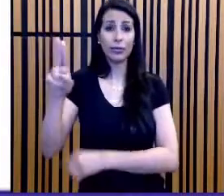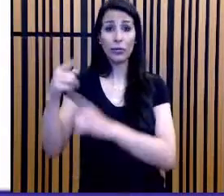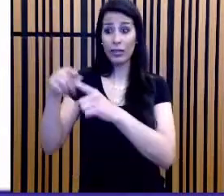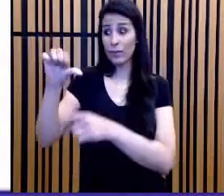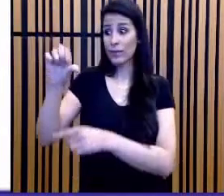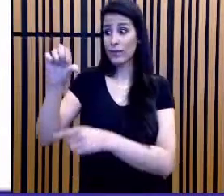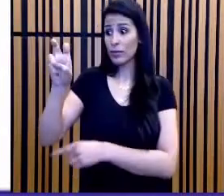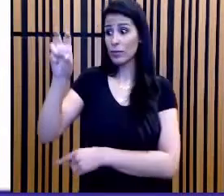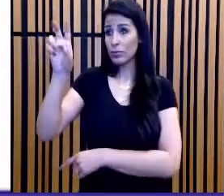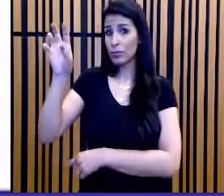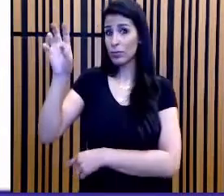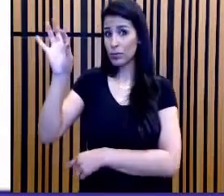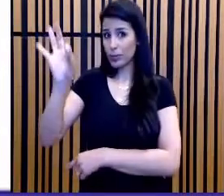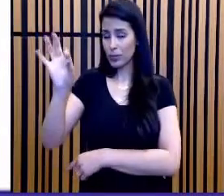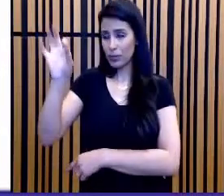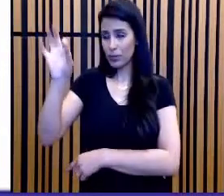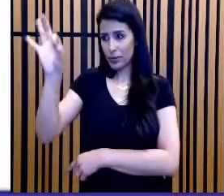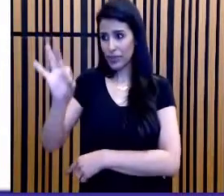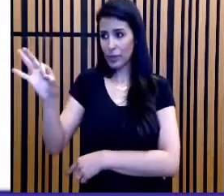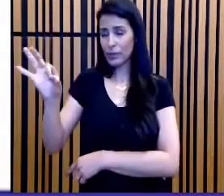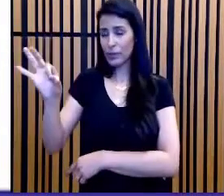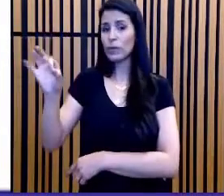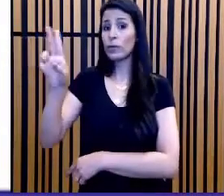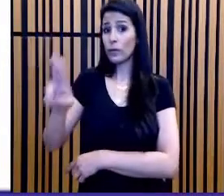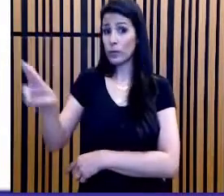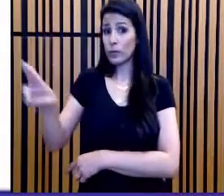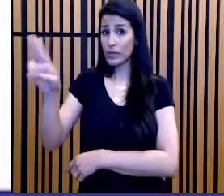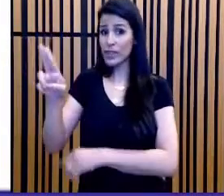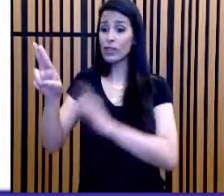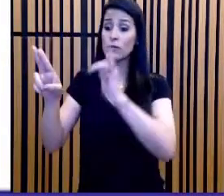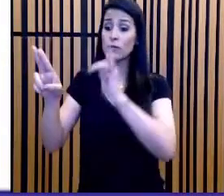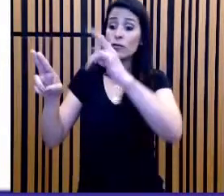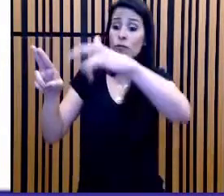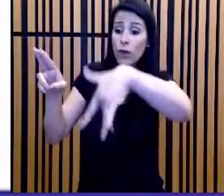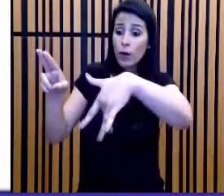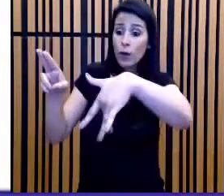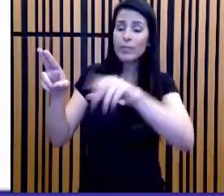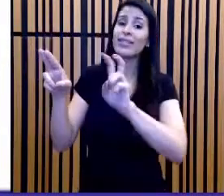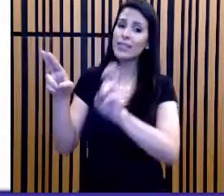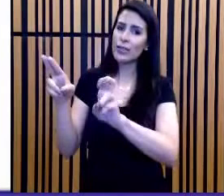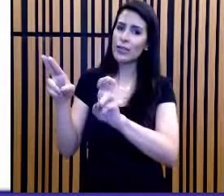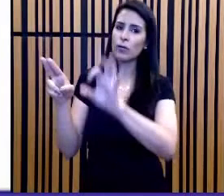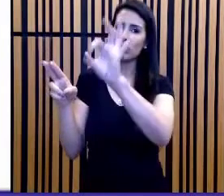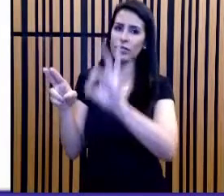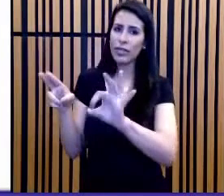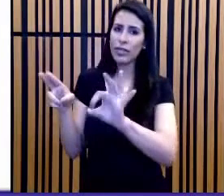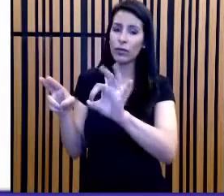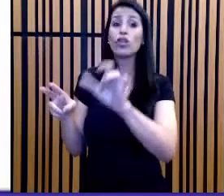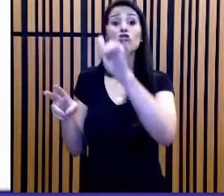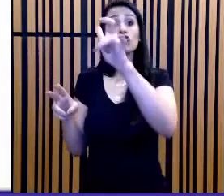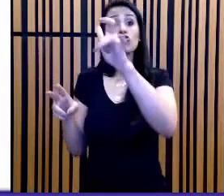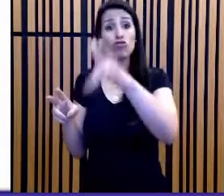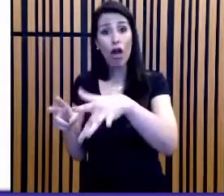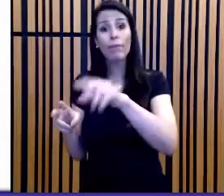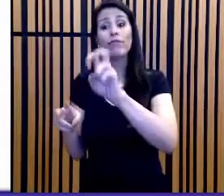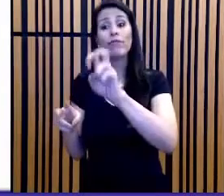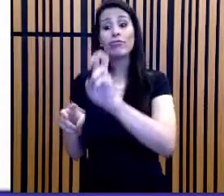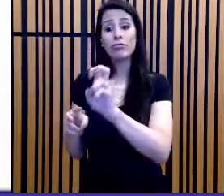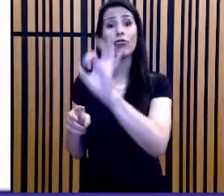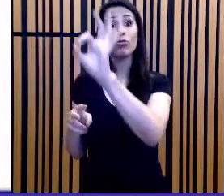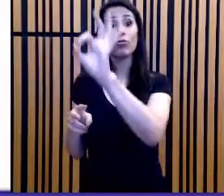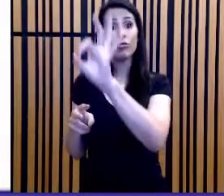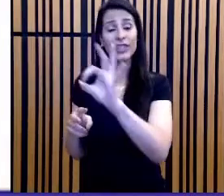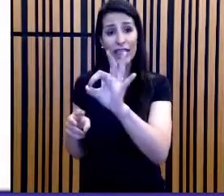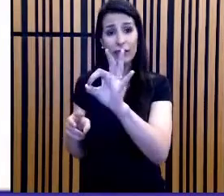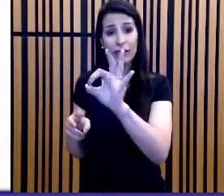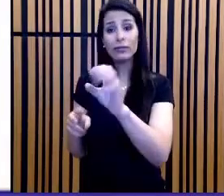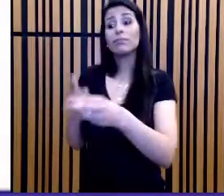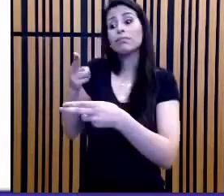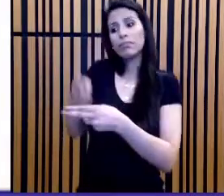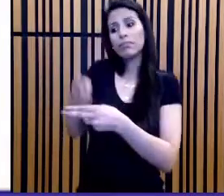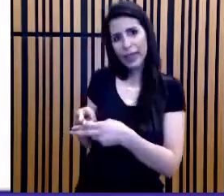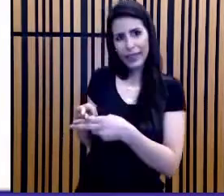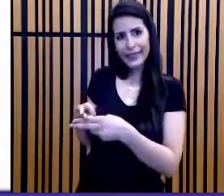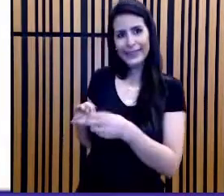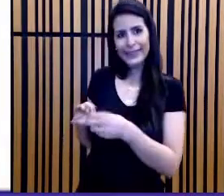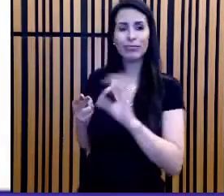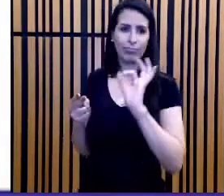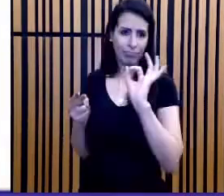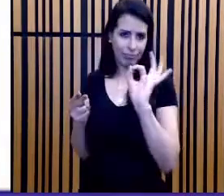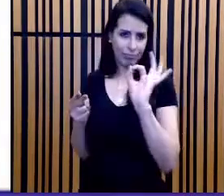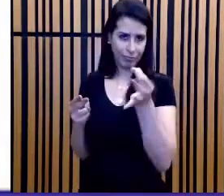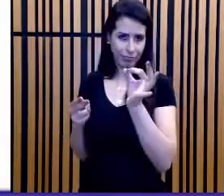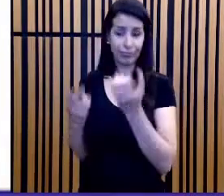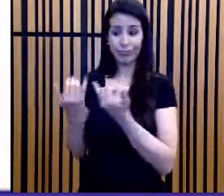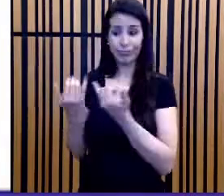restarão. E é justamente isso, isso o gatilho para a gente ativar o sistema de interrupção. O dispositivo